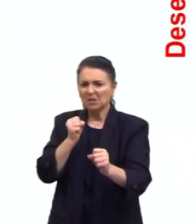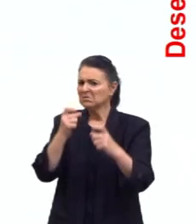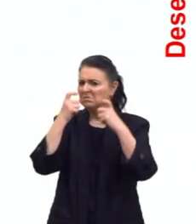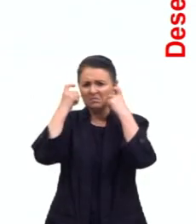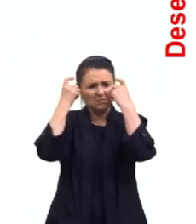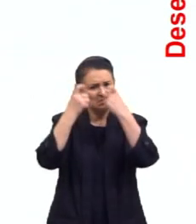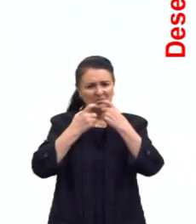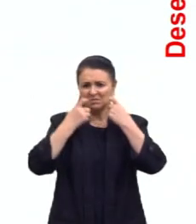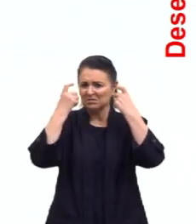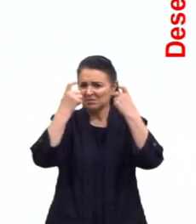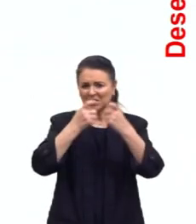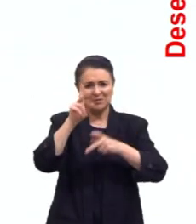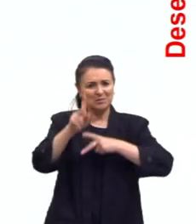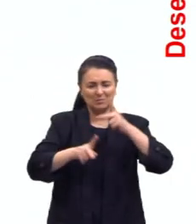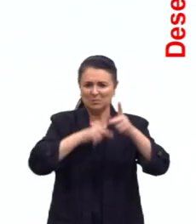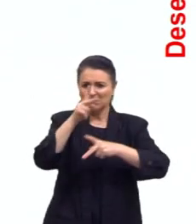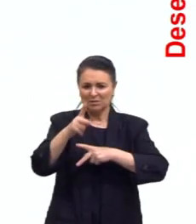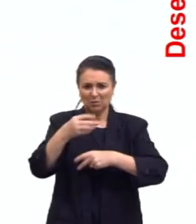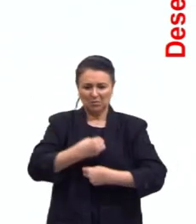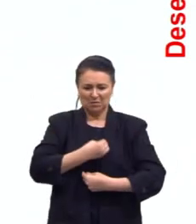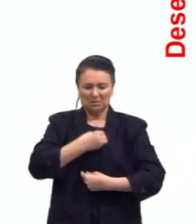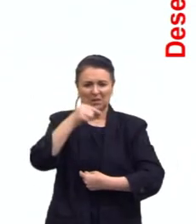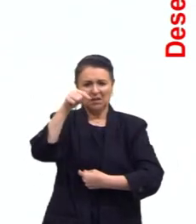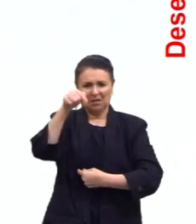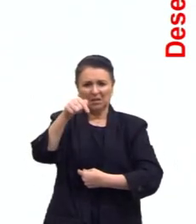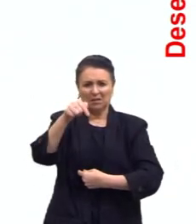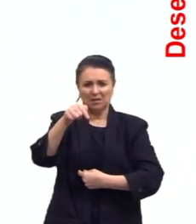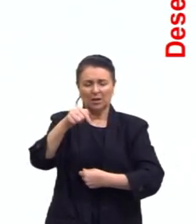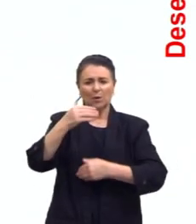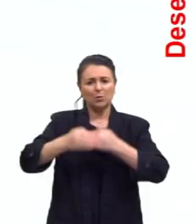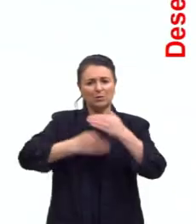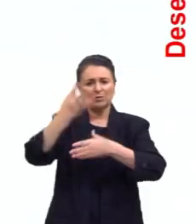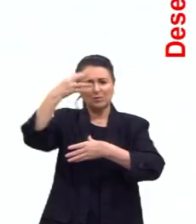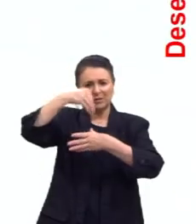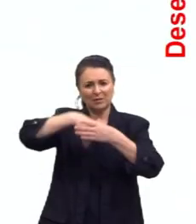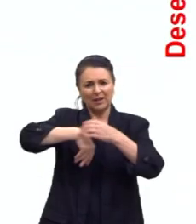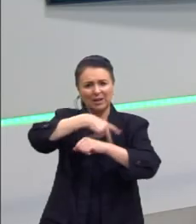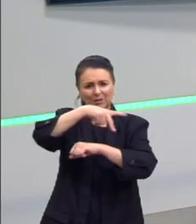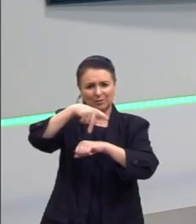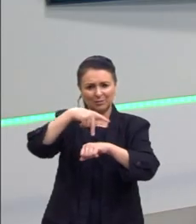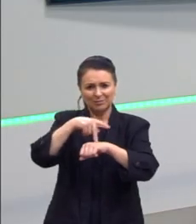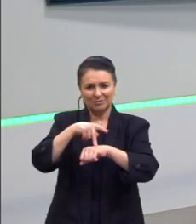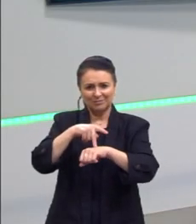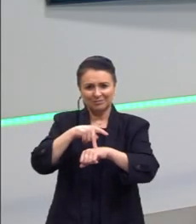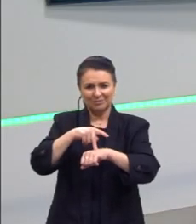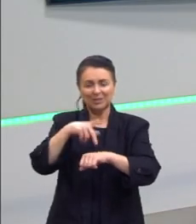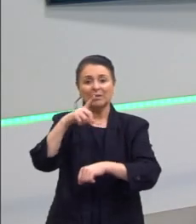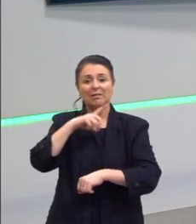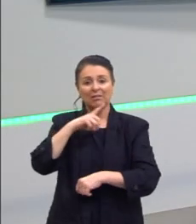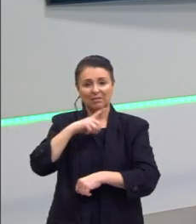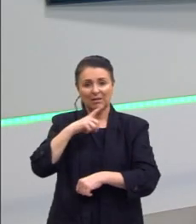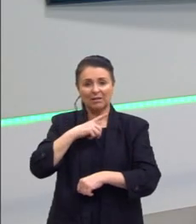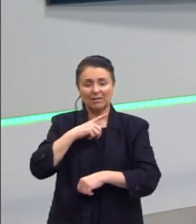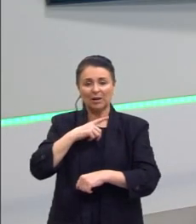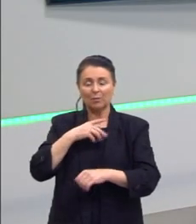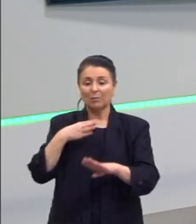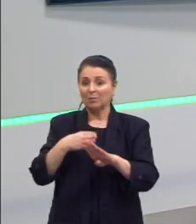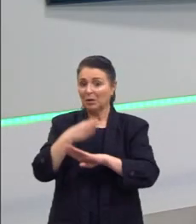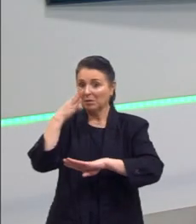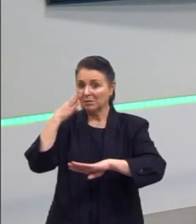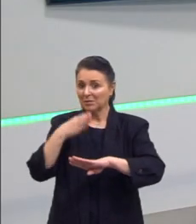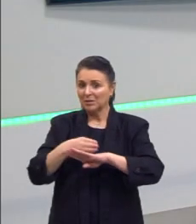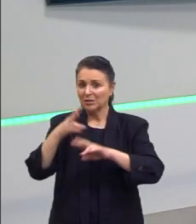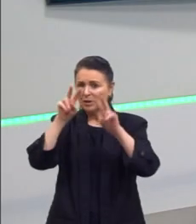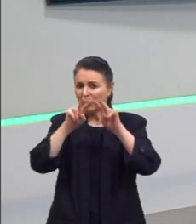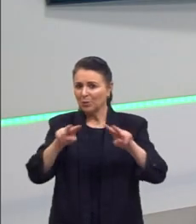preocupar com a população que nela vivia ou com o desenvolvimento interno do país. Então, aqui a gente tem uma participante que tem